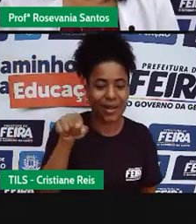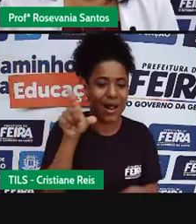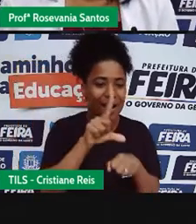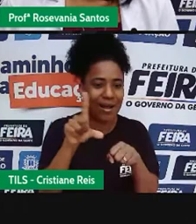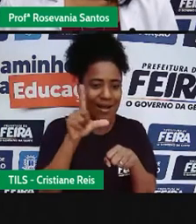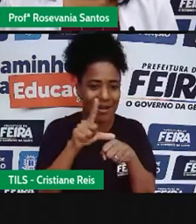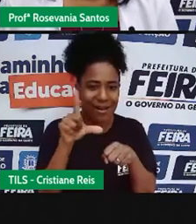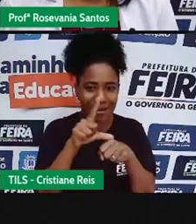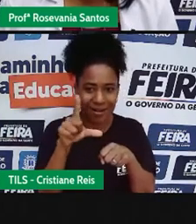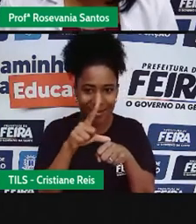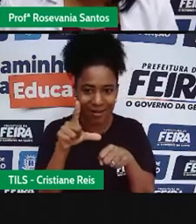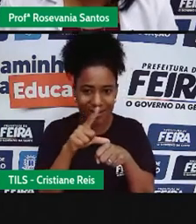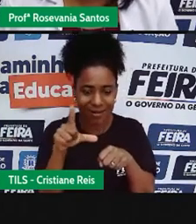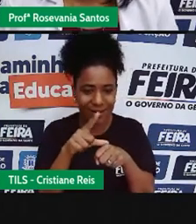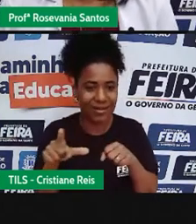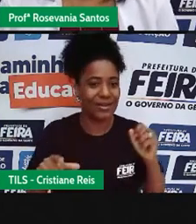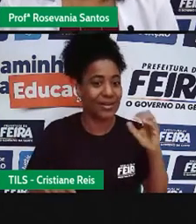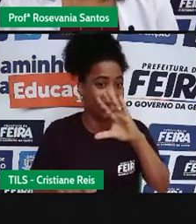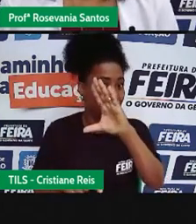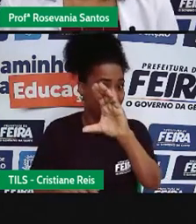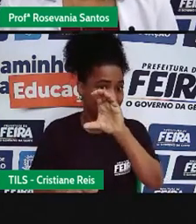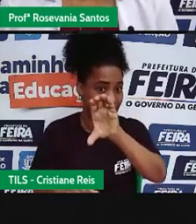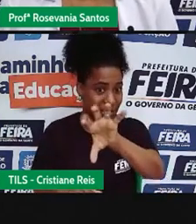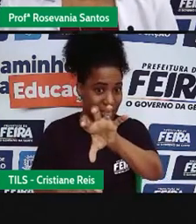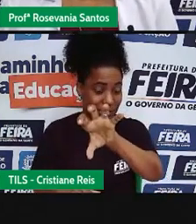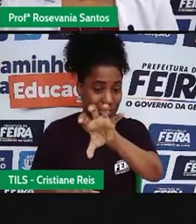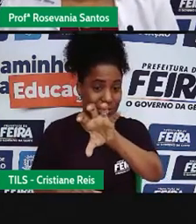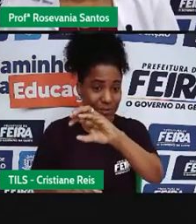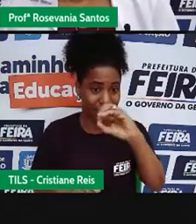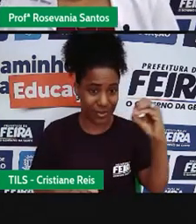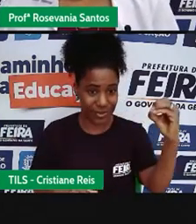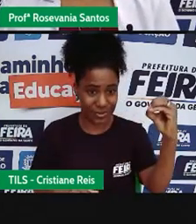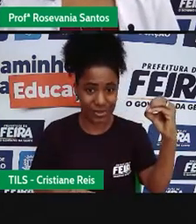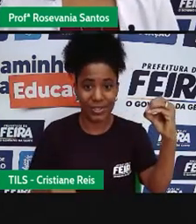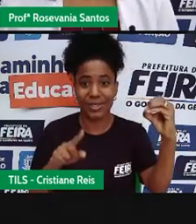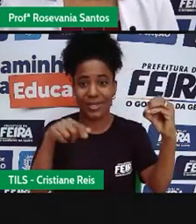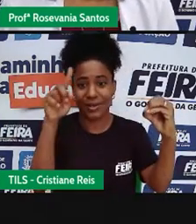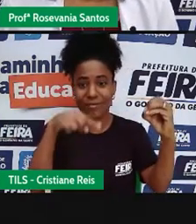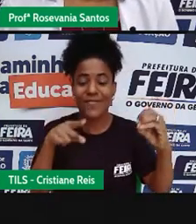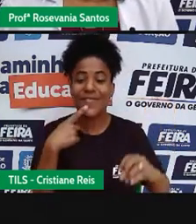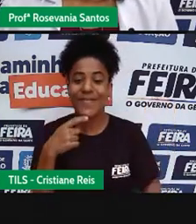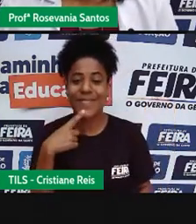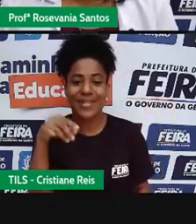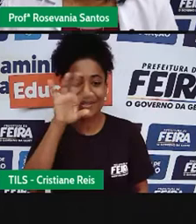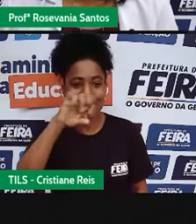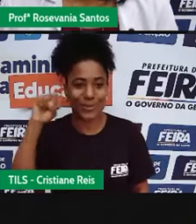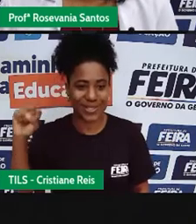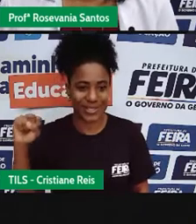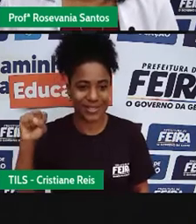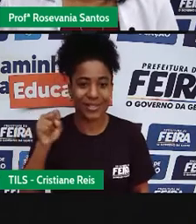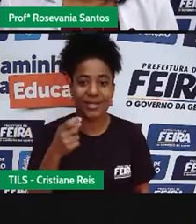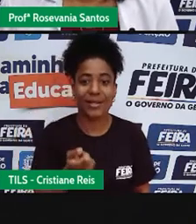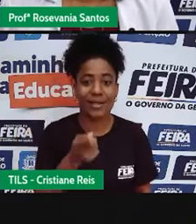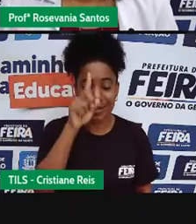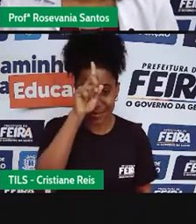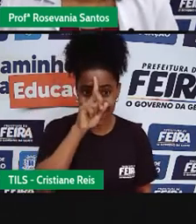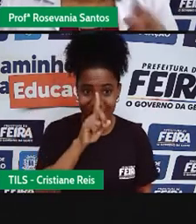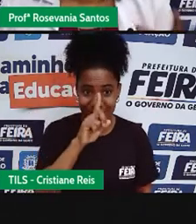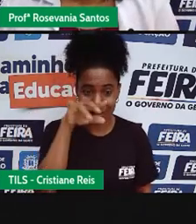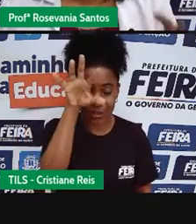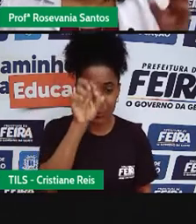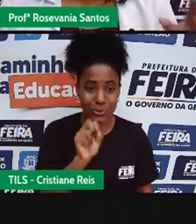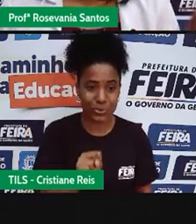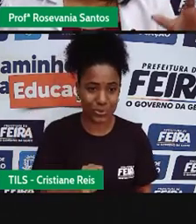chamar, a região centro-oeste, na cor vermelha, a região sudeste, e na cor amarela, a região sul. Essas,